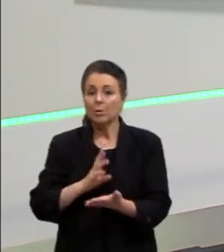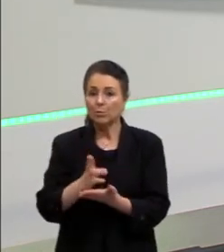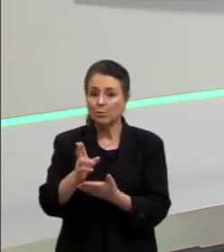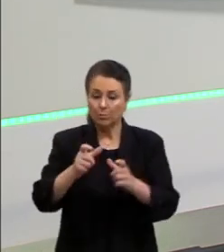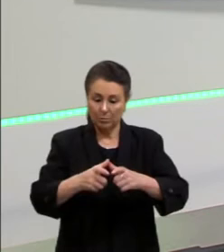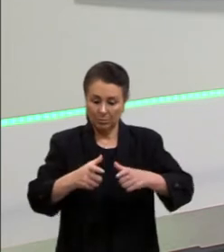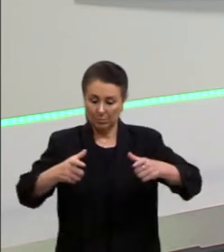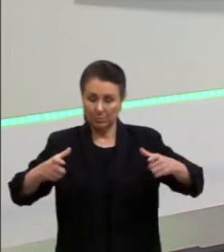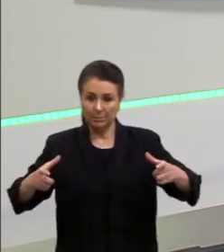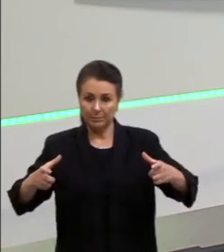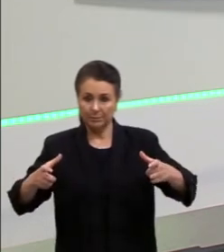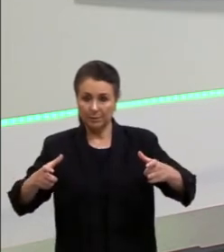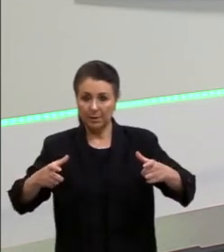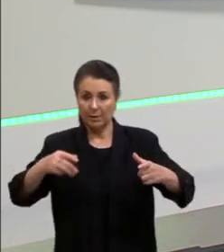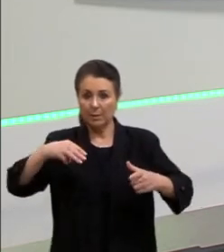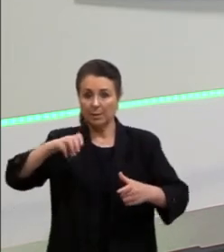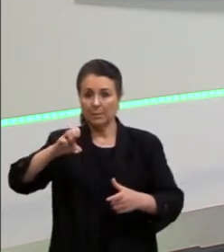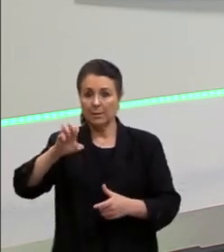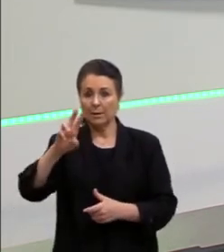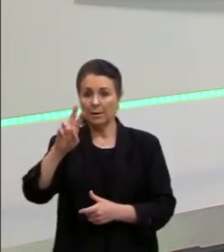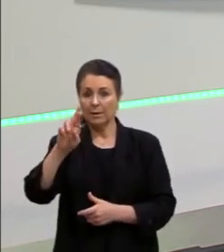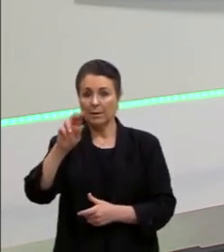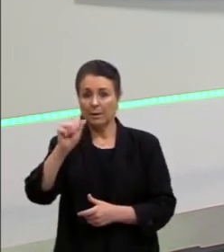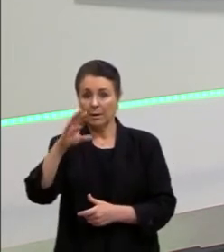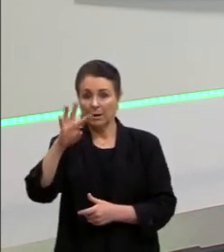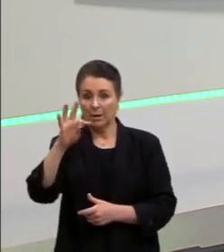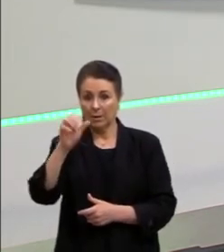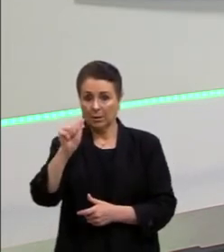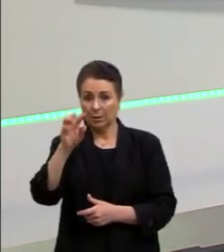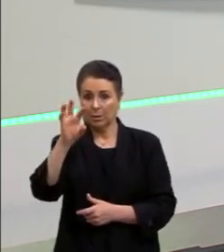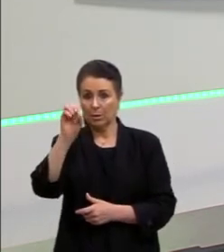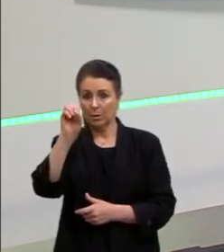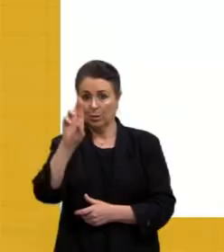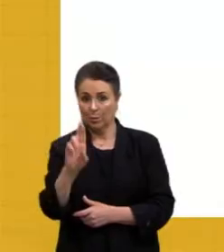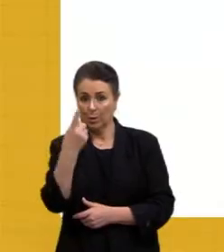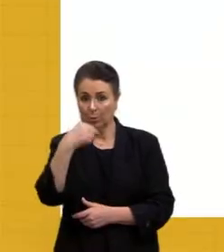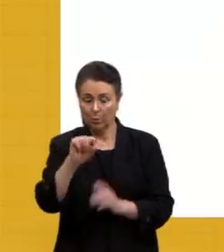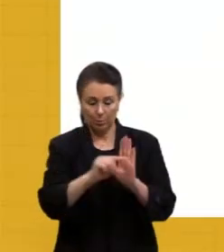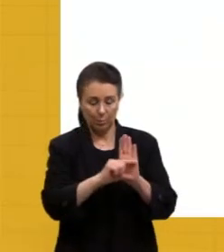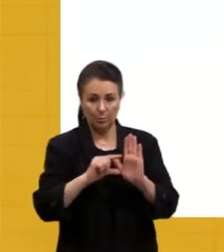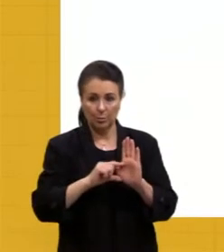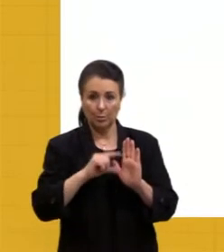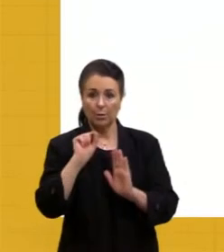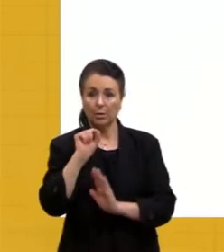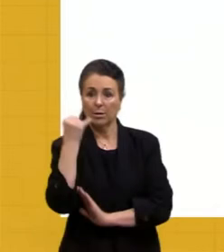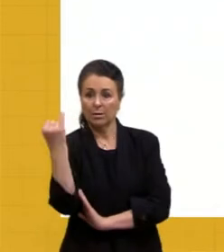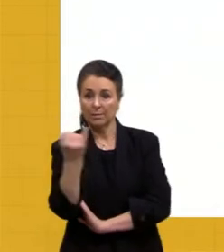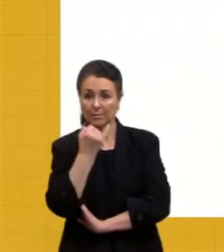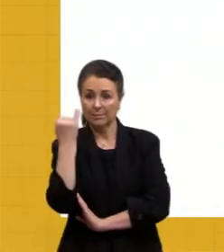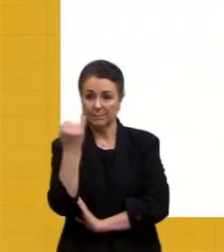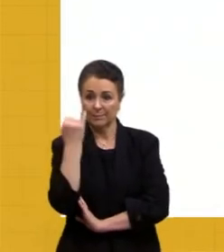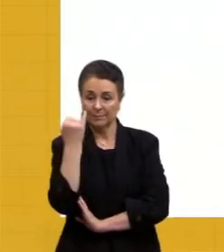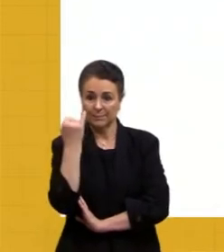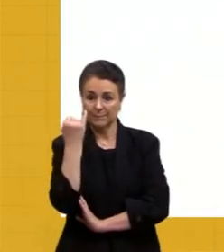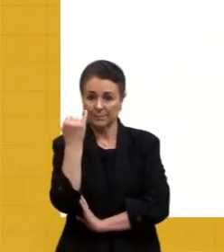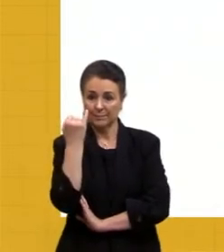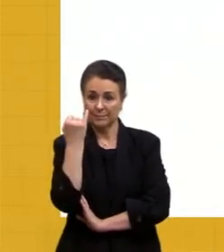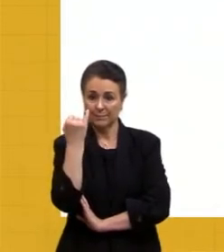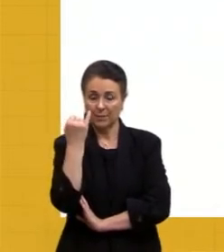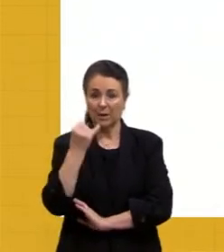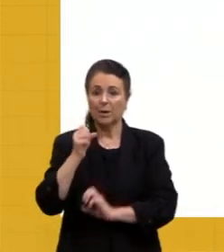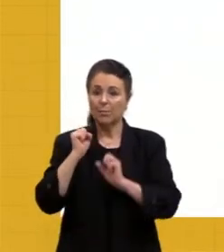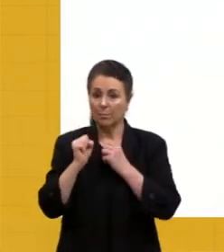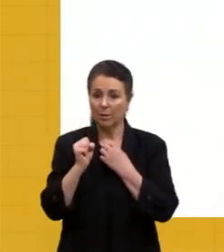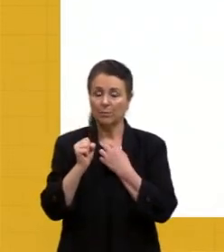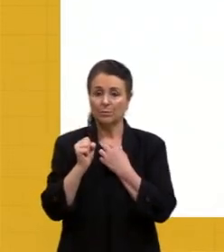essa parte da, do, da forma, tá, agonizado? Uma coisa importante, né, dentro dessa, que pode